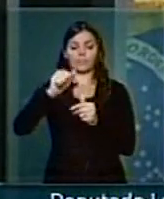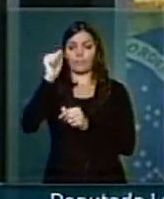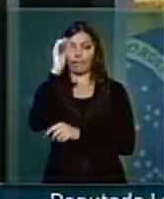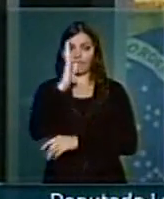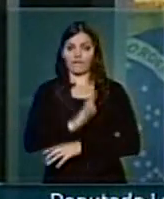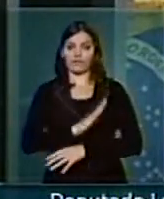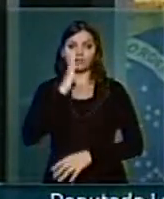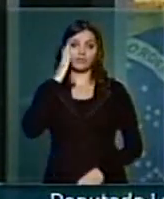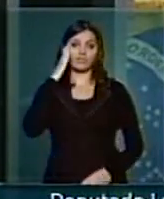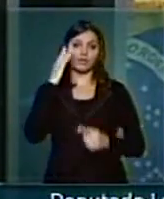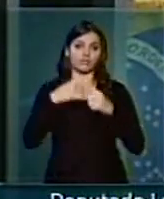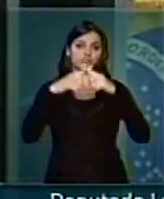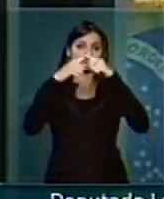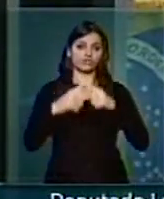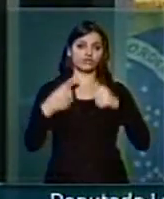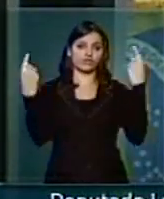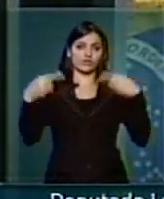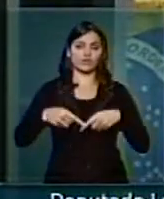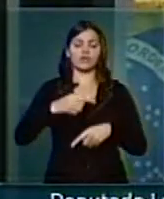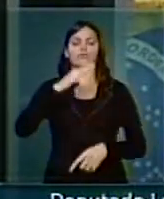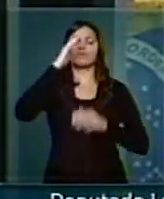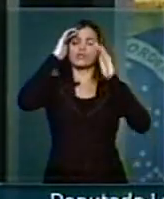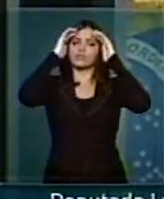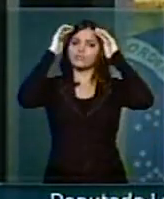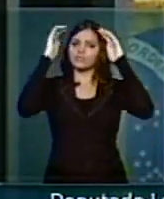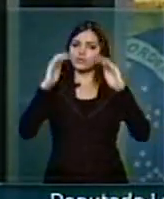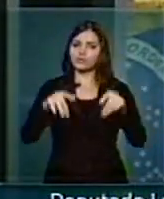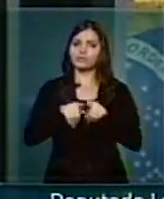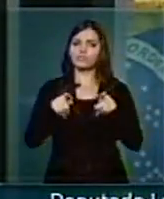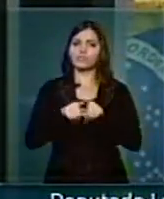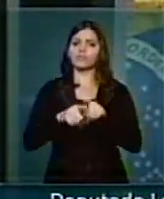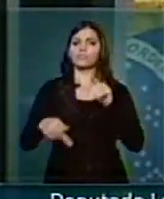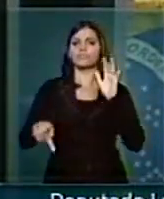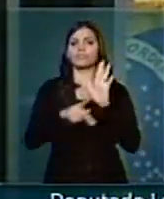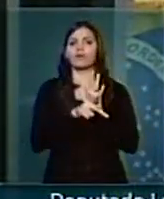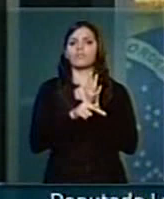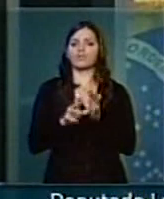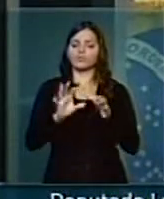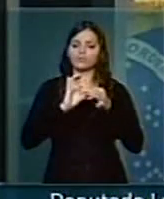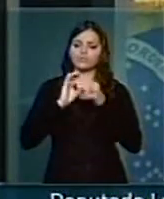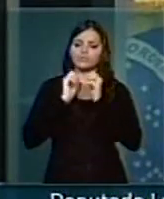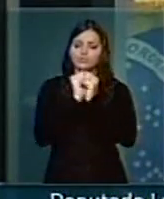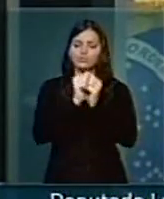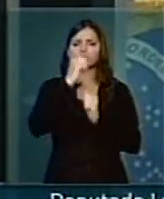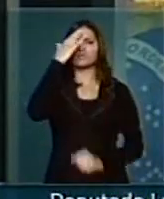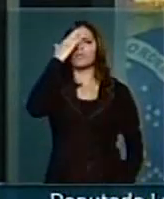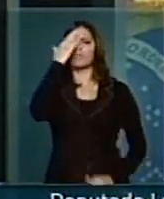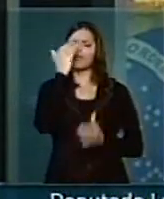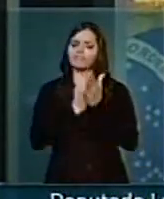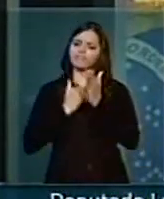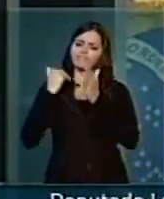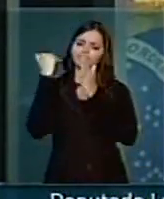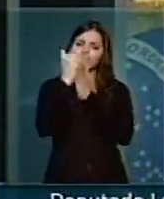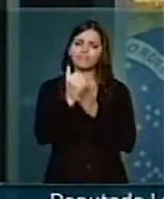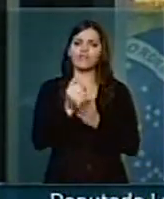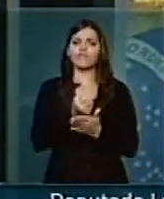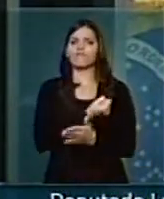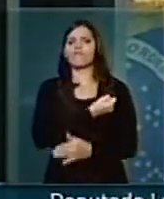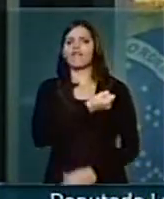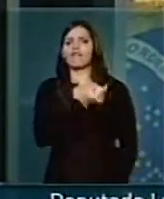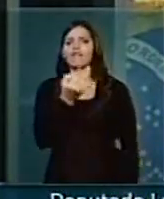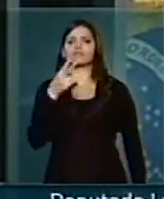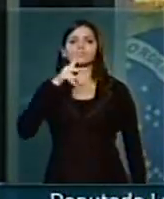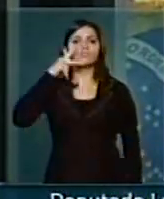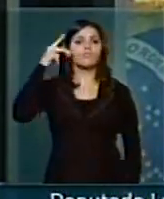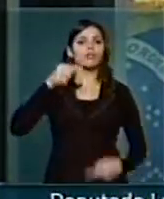adversários e saber respeitar os próprios aliados é saber crescer. Tem muito partido que cresce,